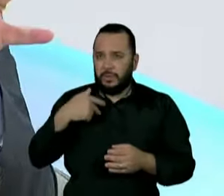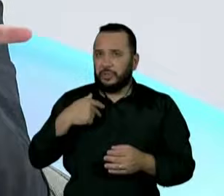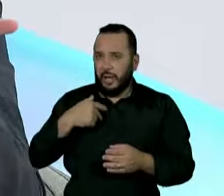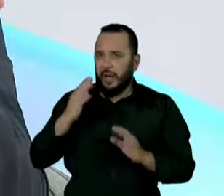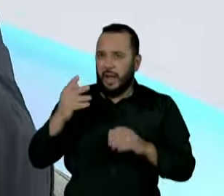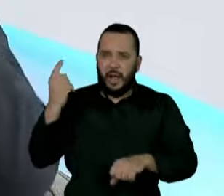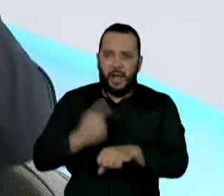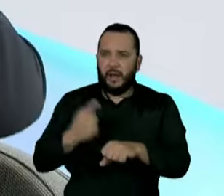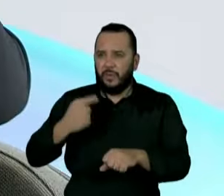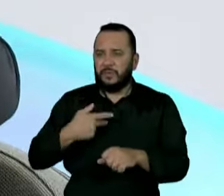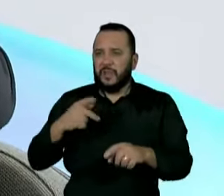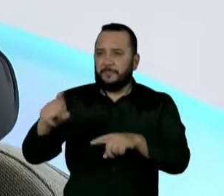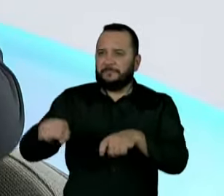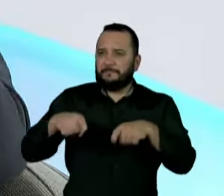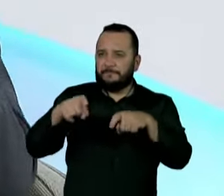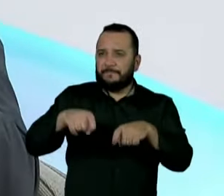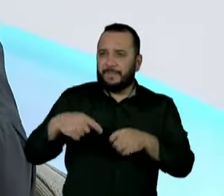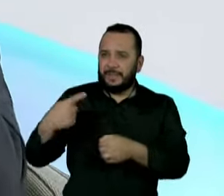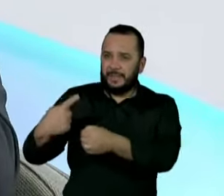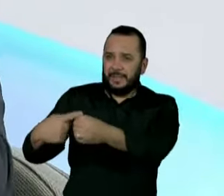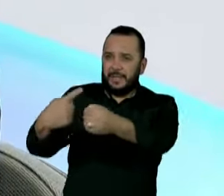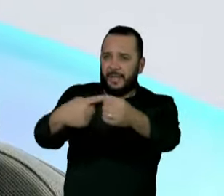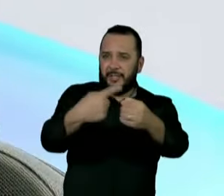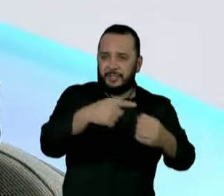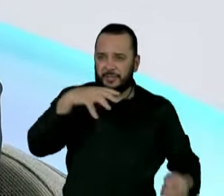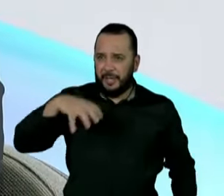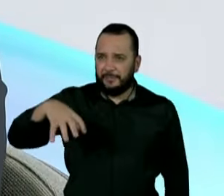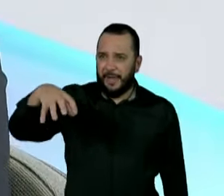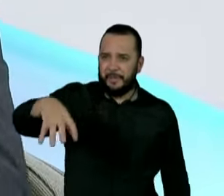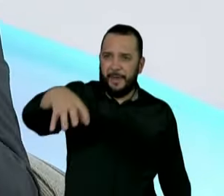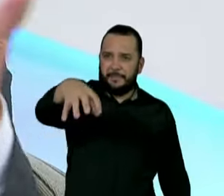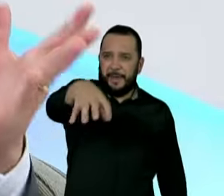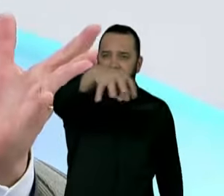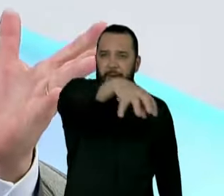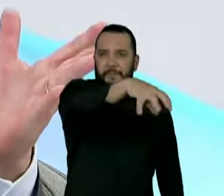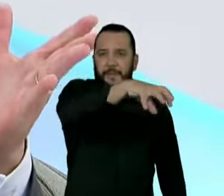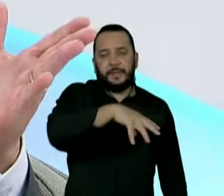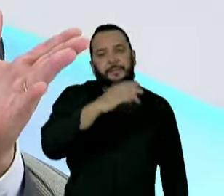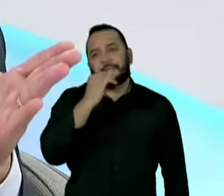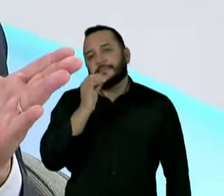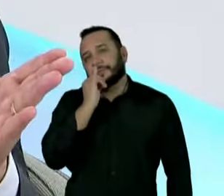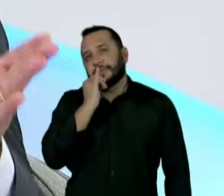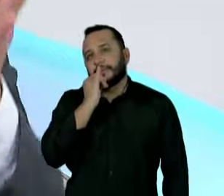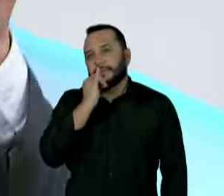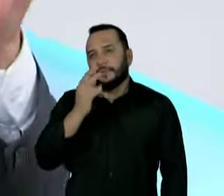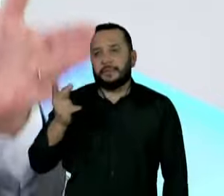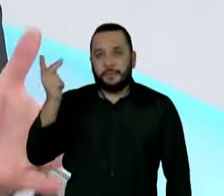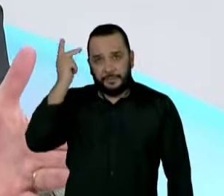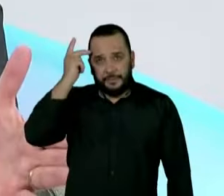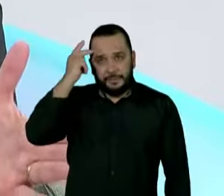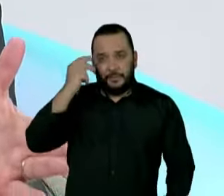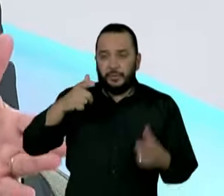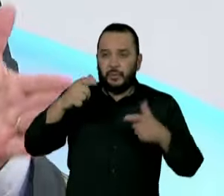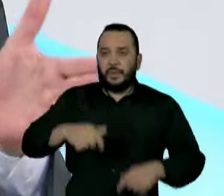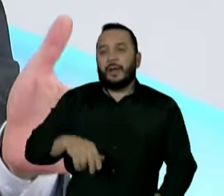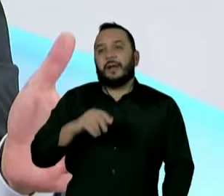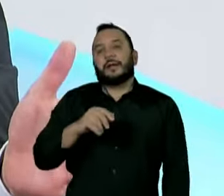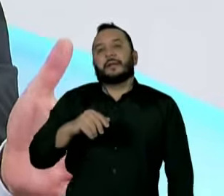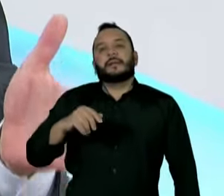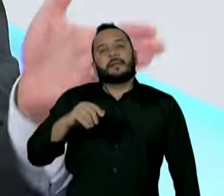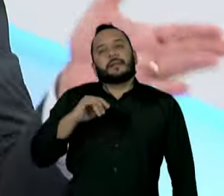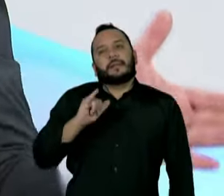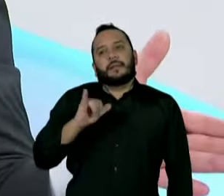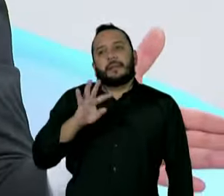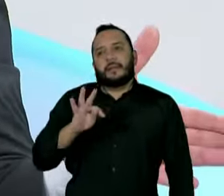Cada cidade tem uma especialidade muito típica. Quem vai supor que em São Paulo, em Itapiraí, é o maior